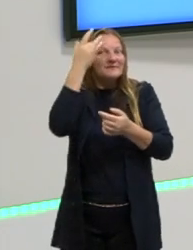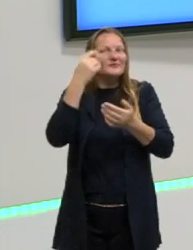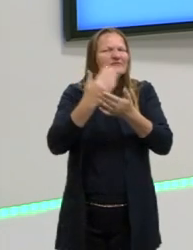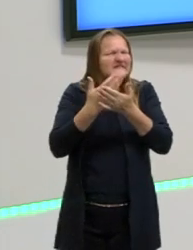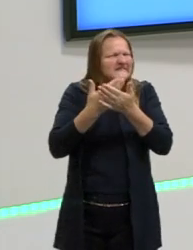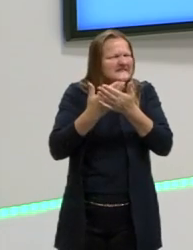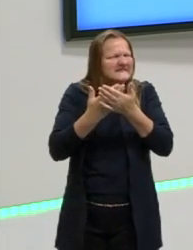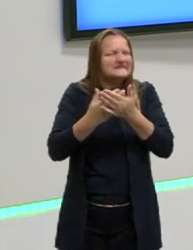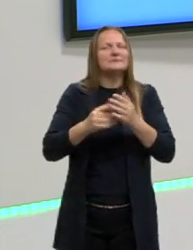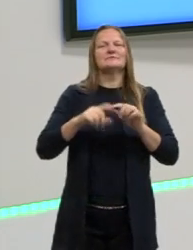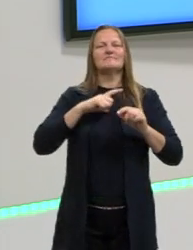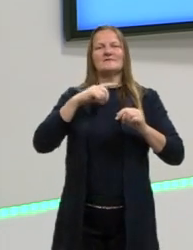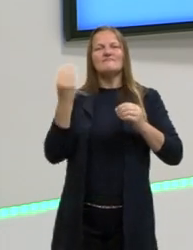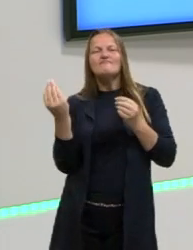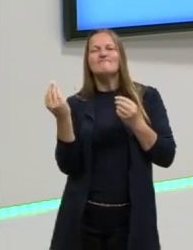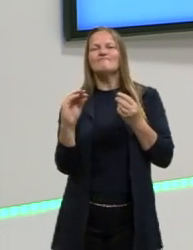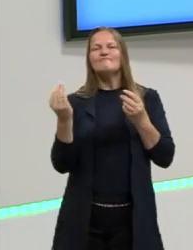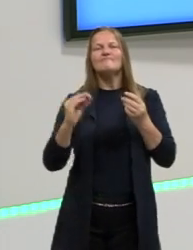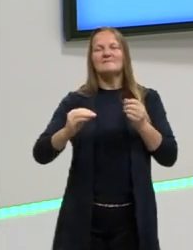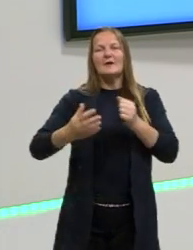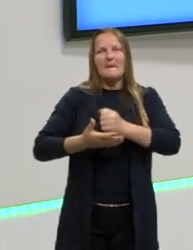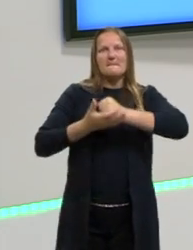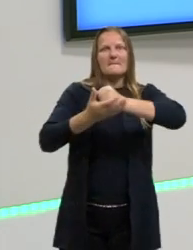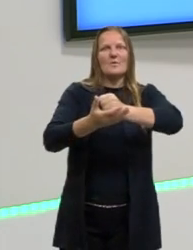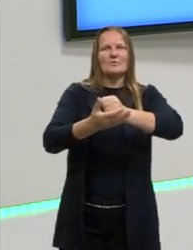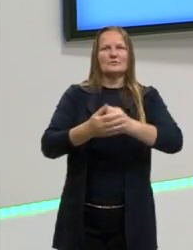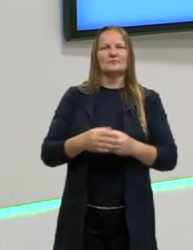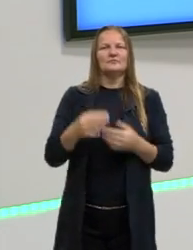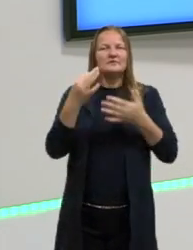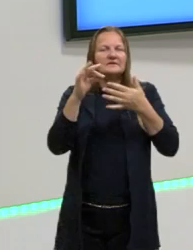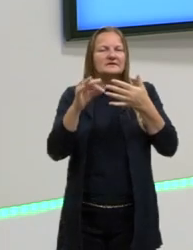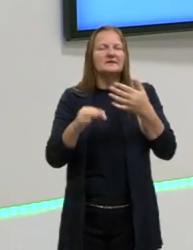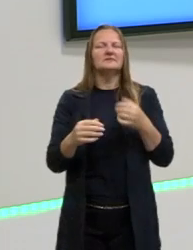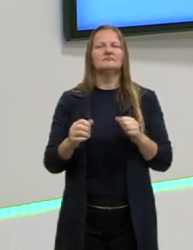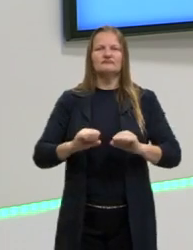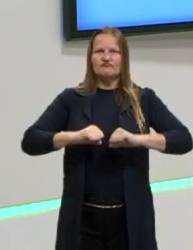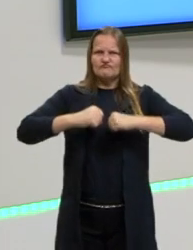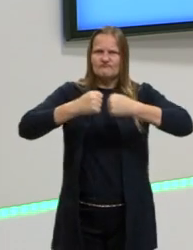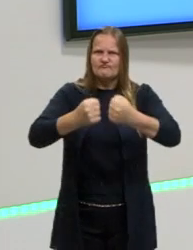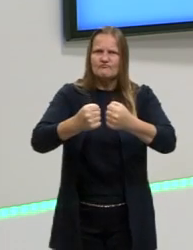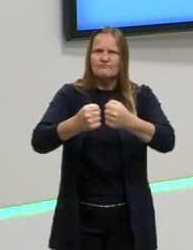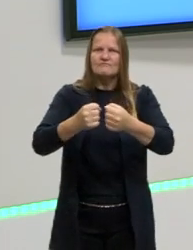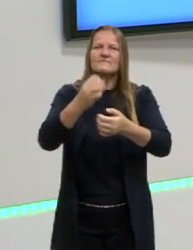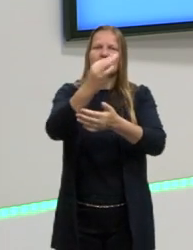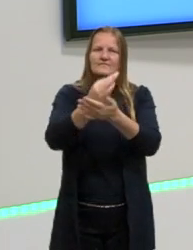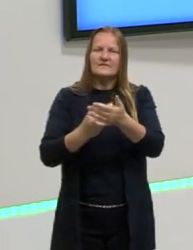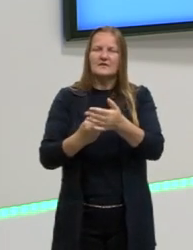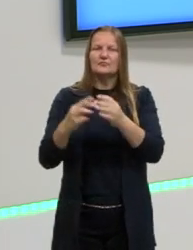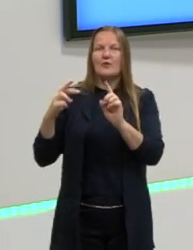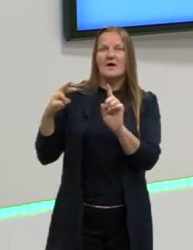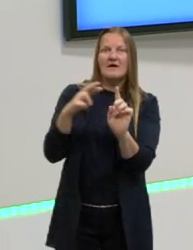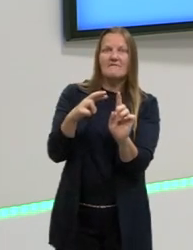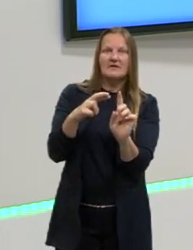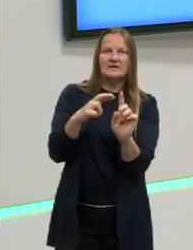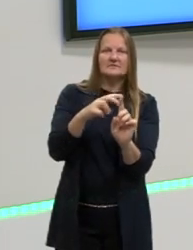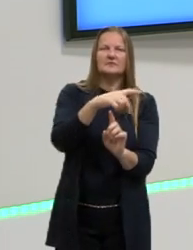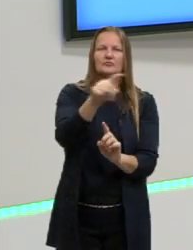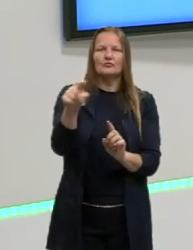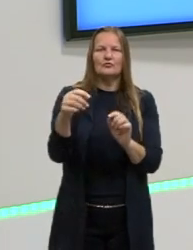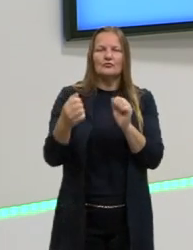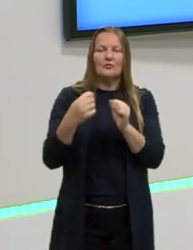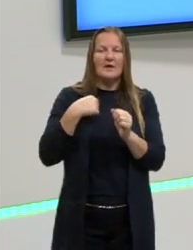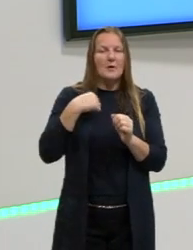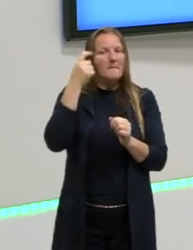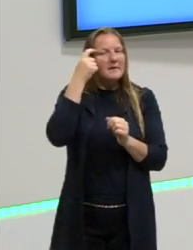tem conhecimento mais detalhado sobre aquilo para que ele seja a referência para embasar a tua fala. Então,